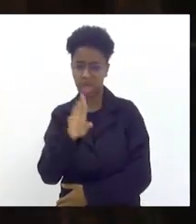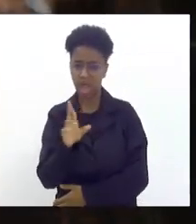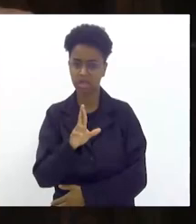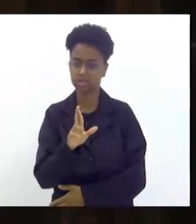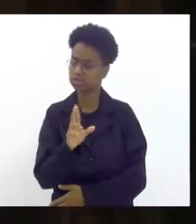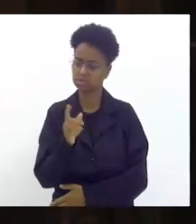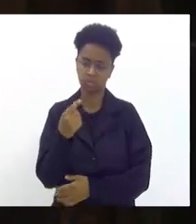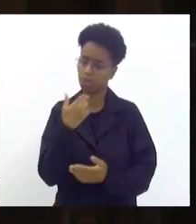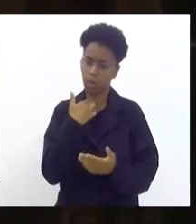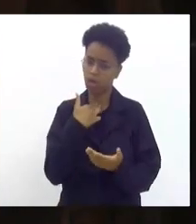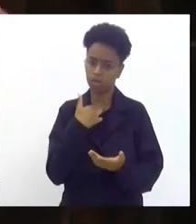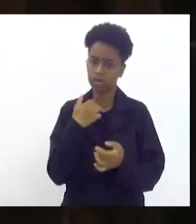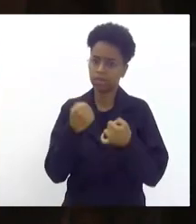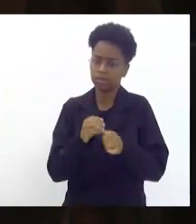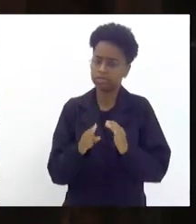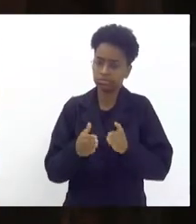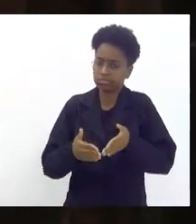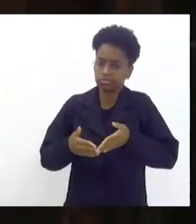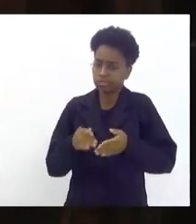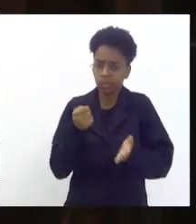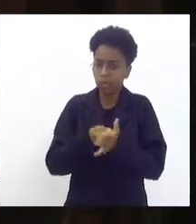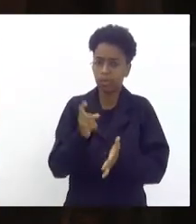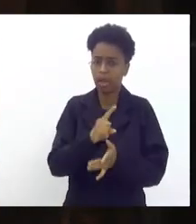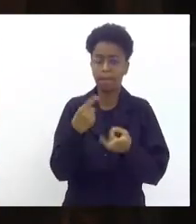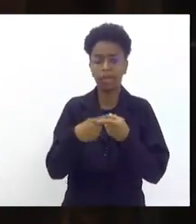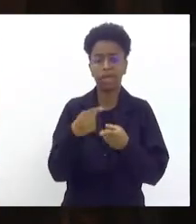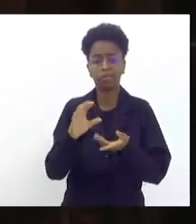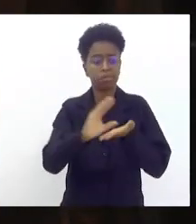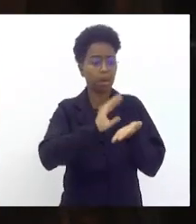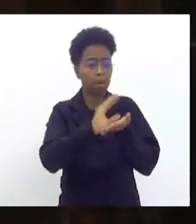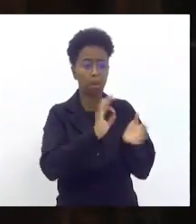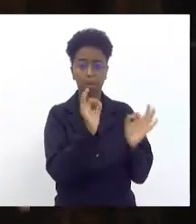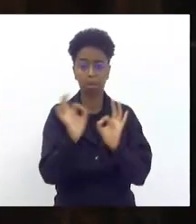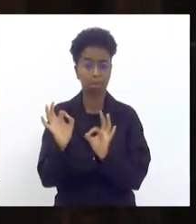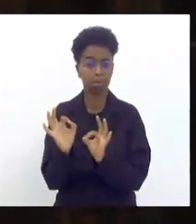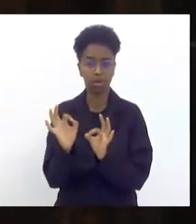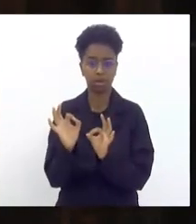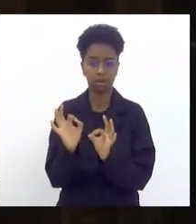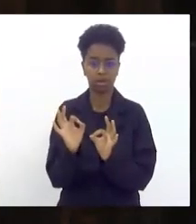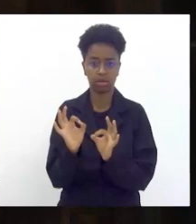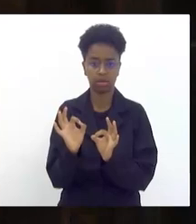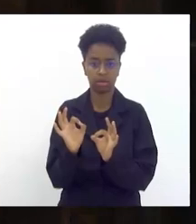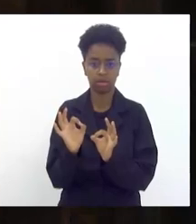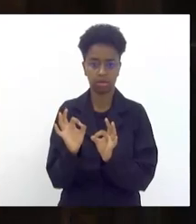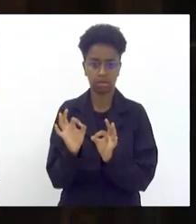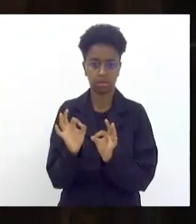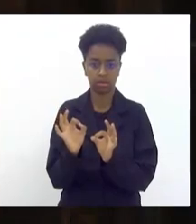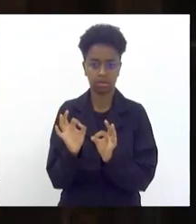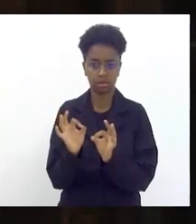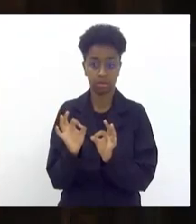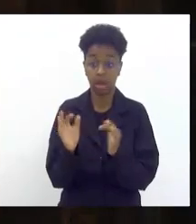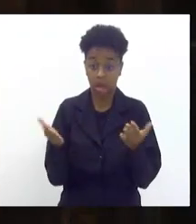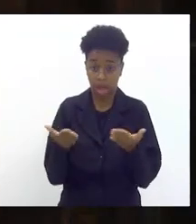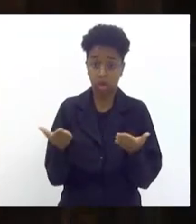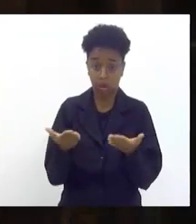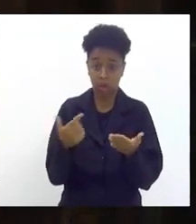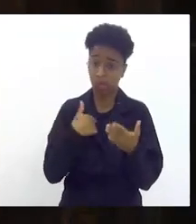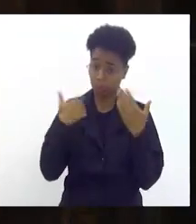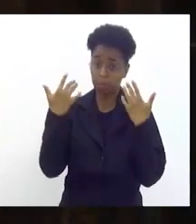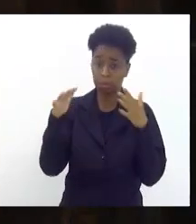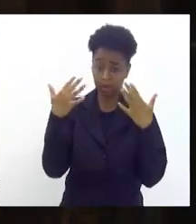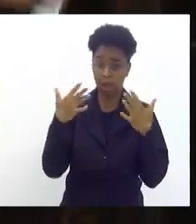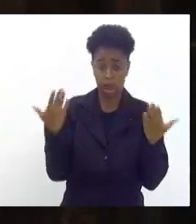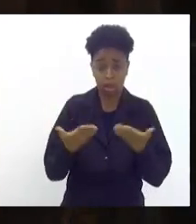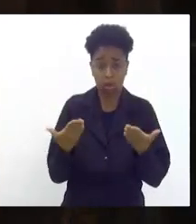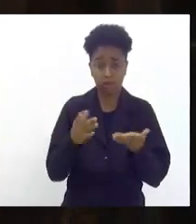isenta as escolas de samba nós somos sem fim lucrativo gente agora eu quero paramelizar agora está